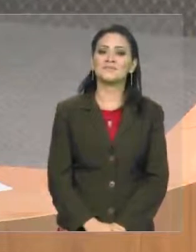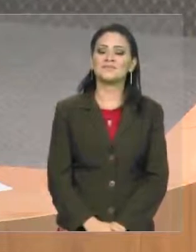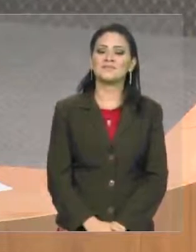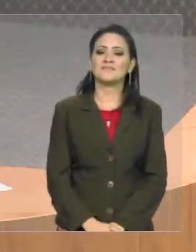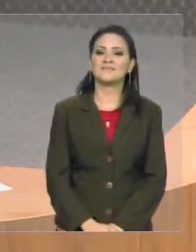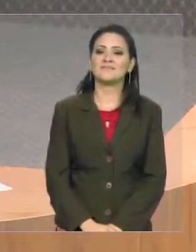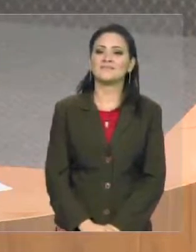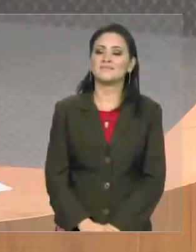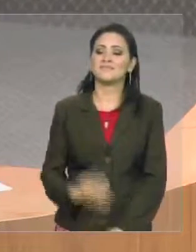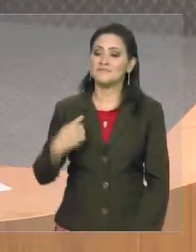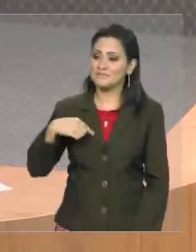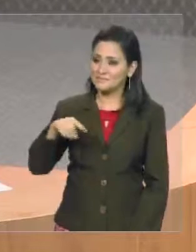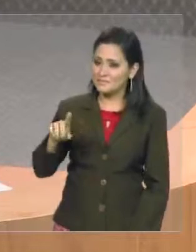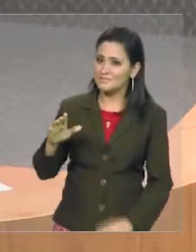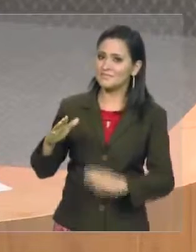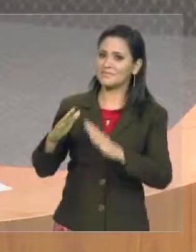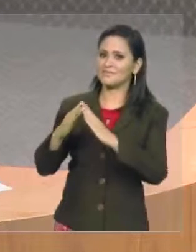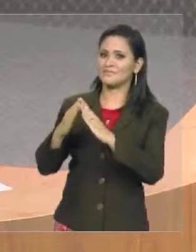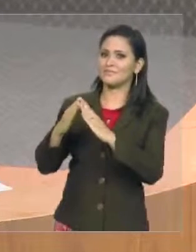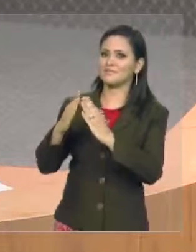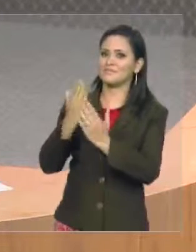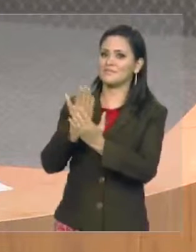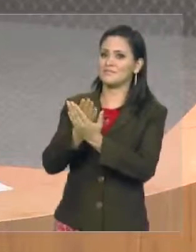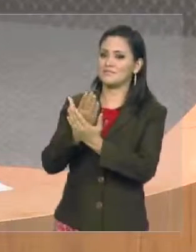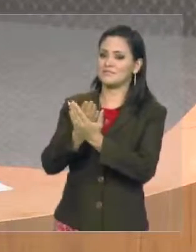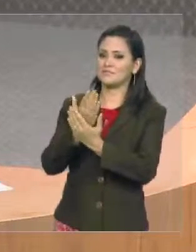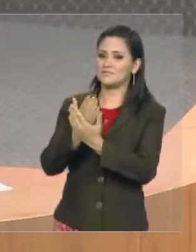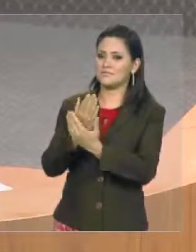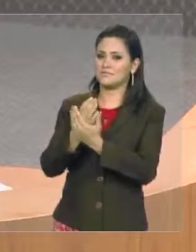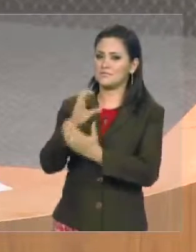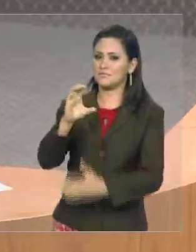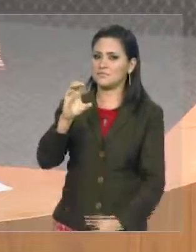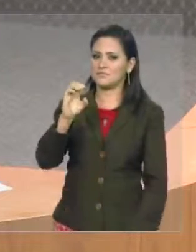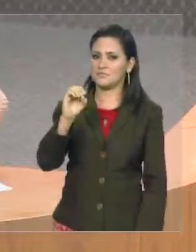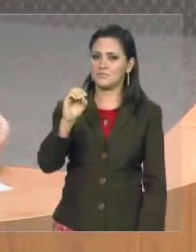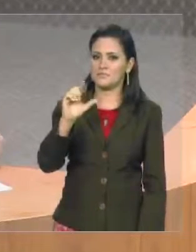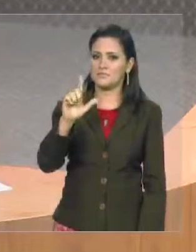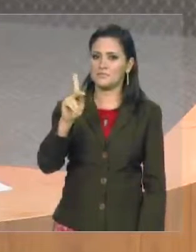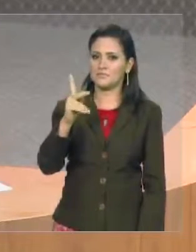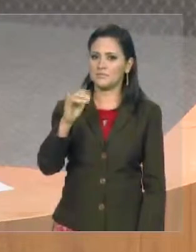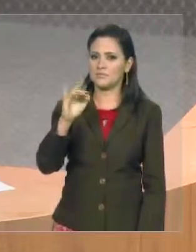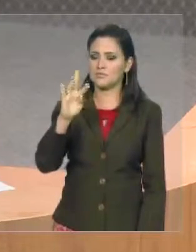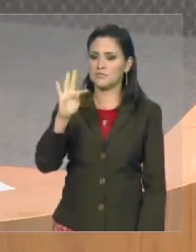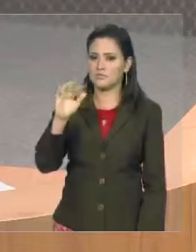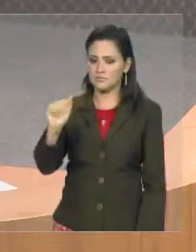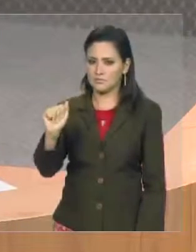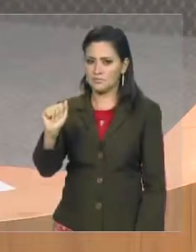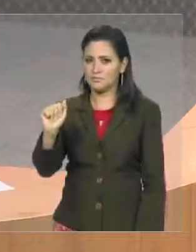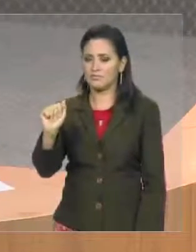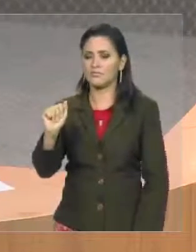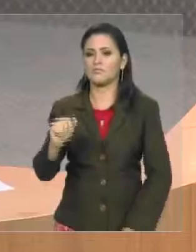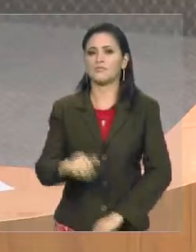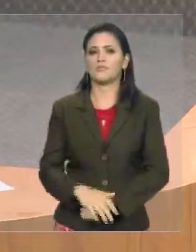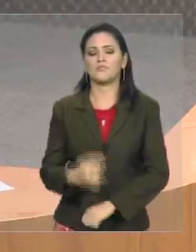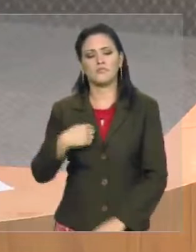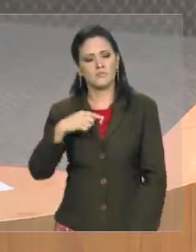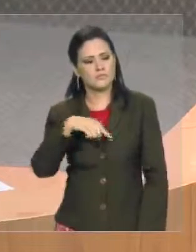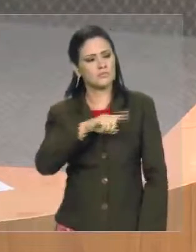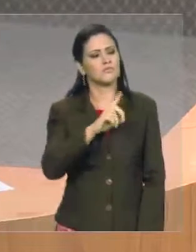na igreja da colheita, com o amigo bispo Renato Chaves, e ele estava lanchando com minha filha, com mais três amigas,